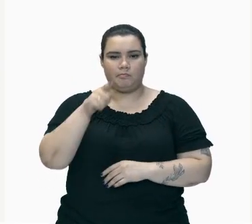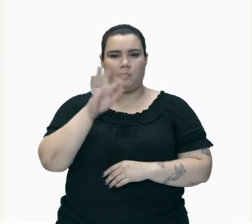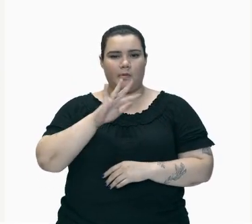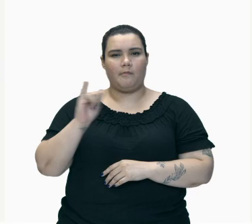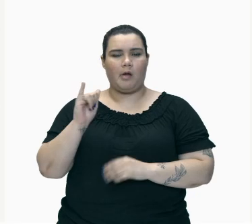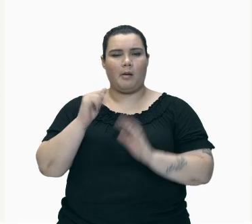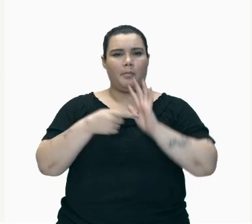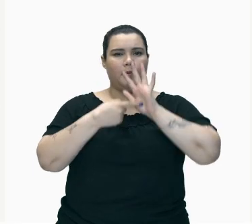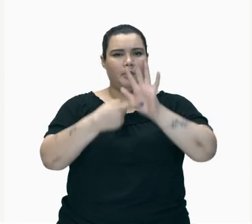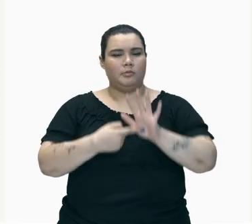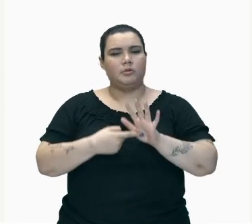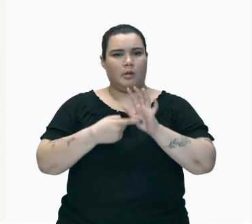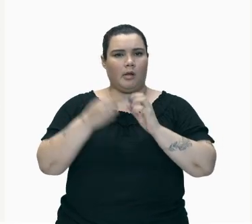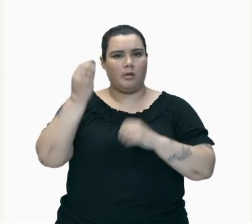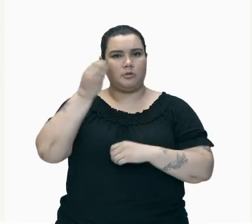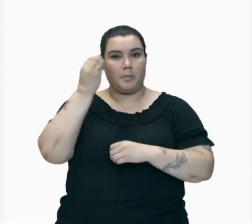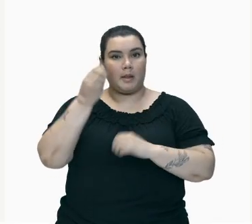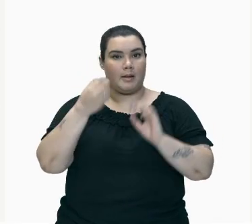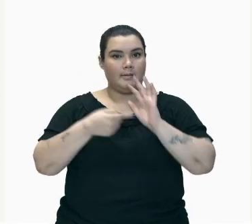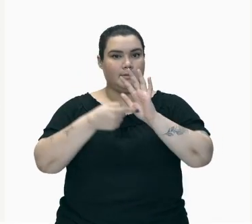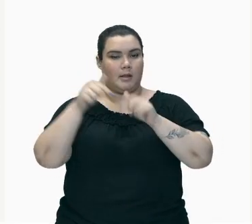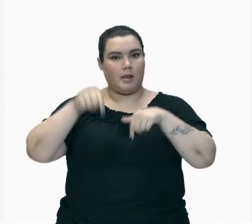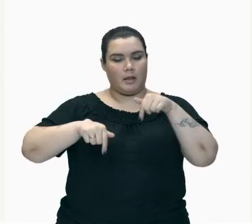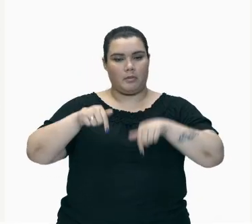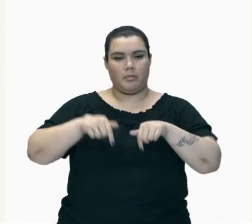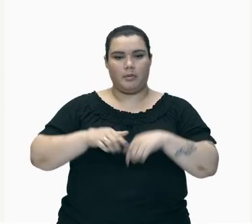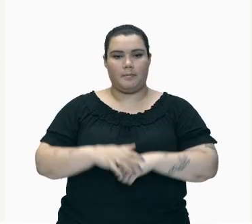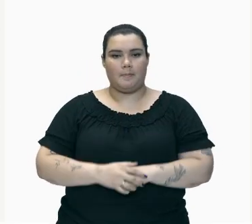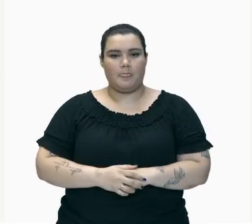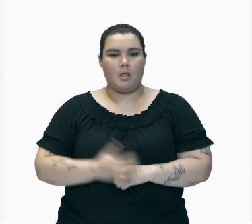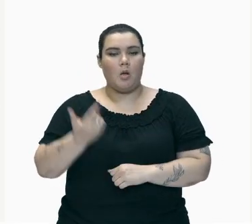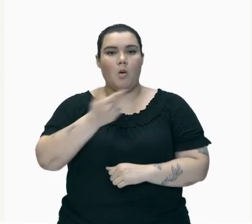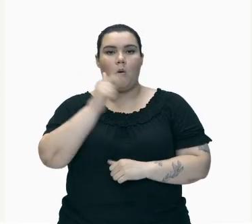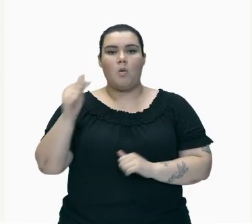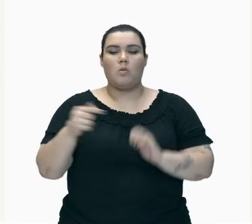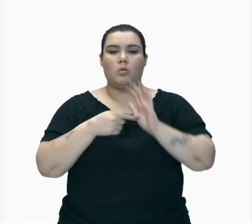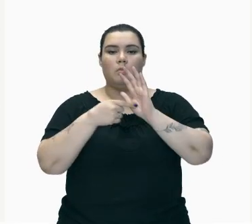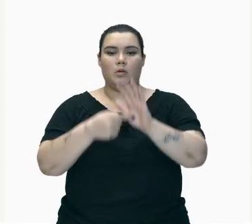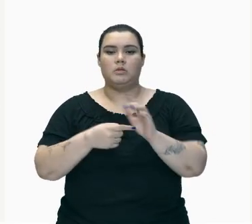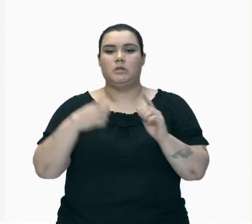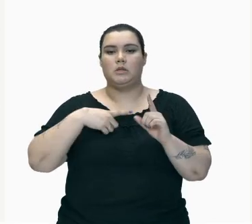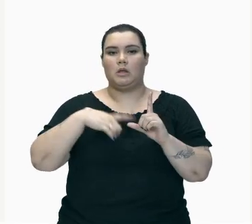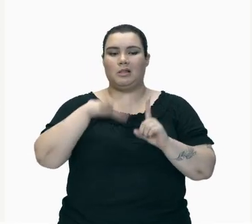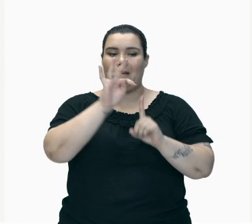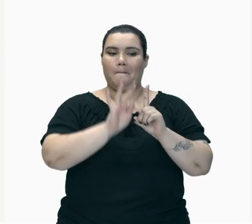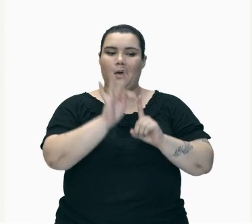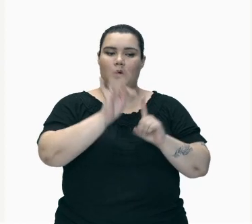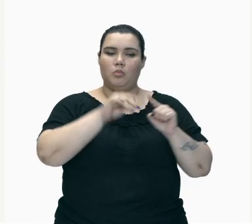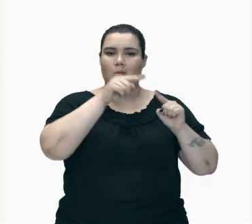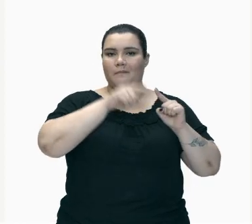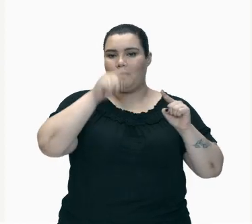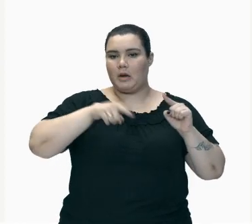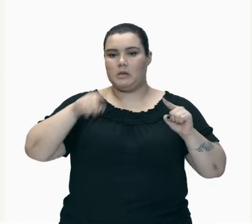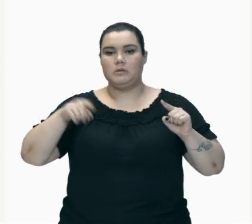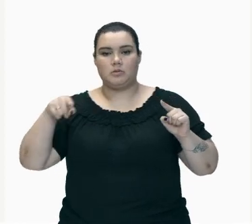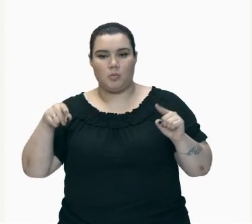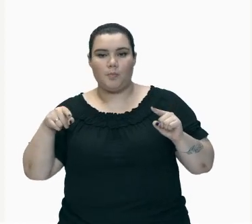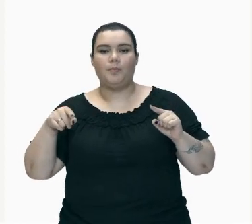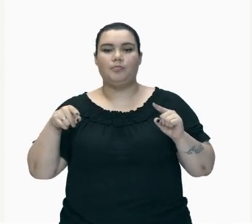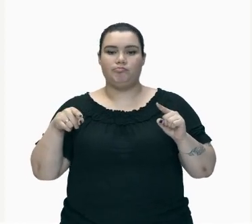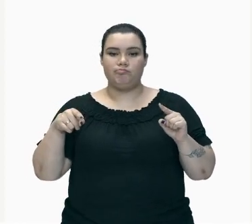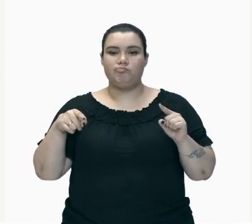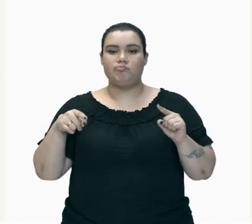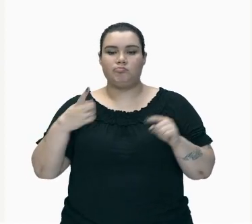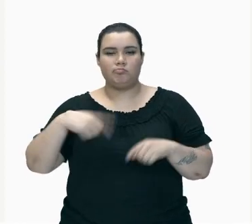Reação Acontecendo Outra Coisa Que pode Acontecer Também É Uma Variação De Temperatura A Reação Que